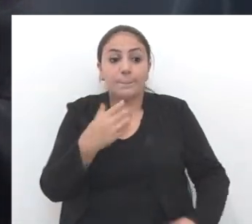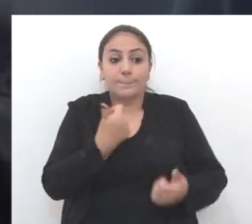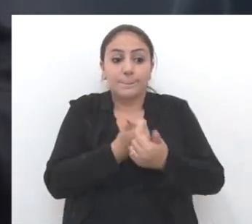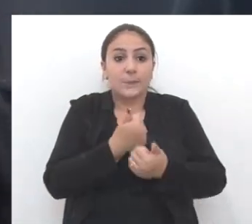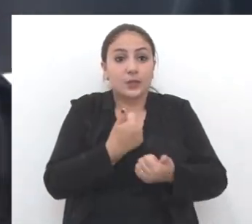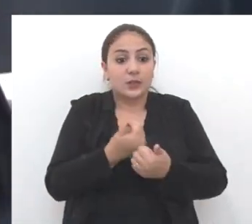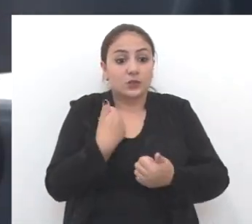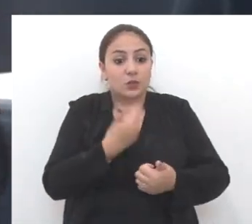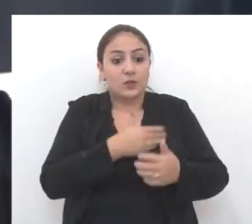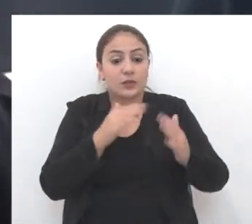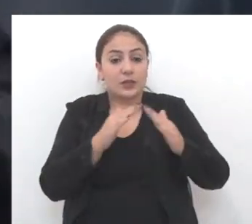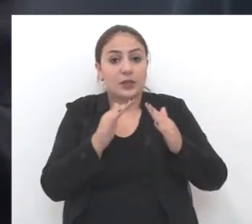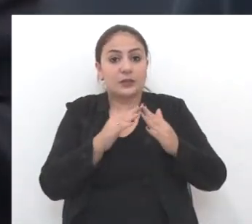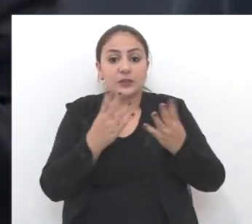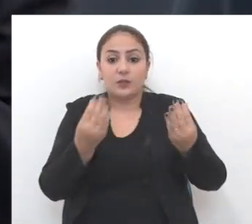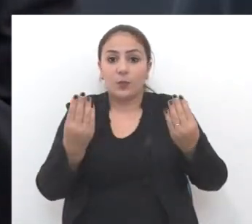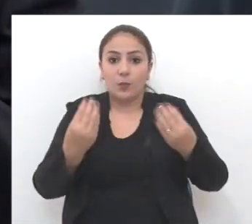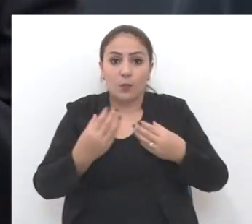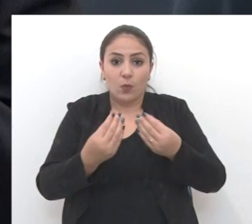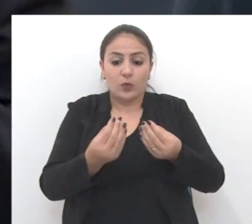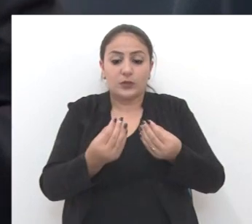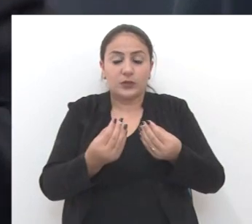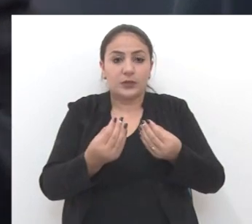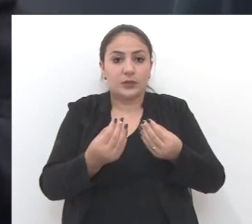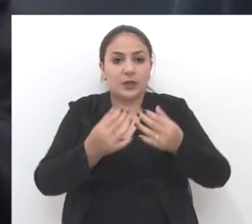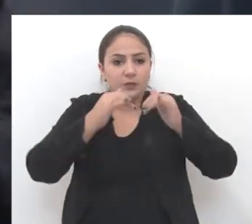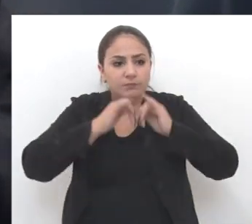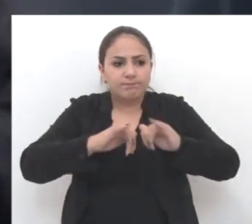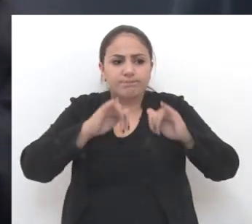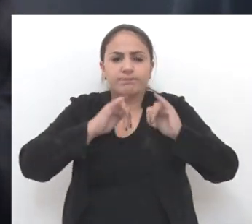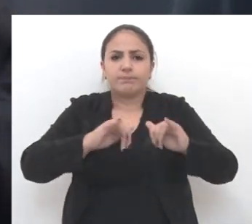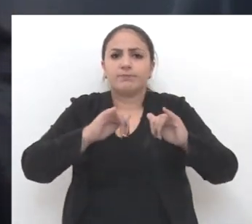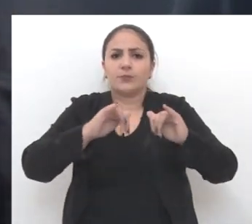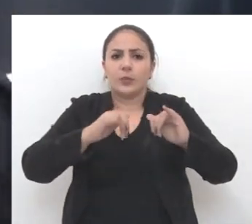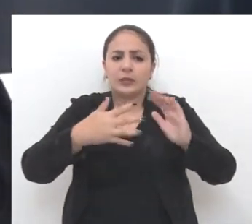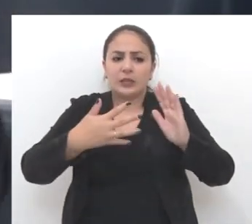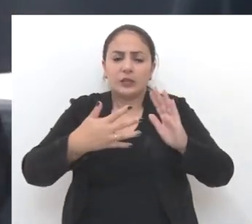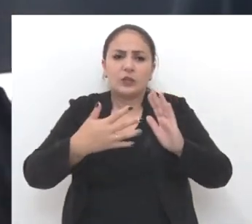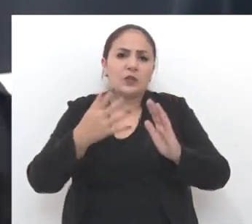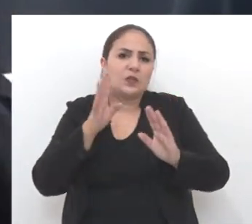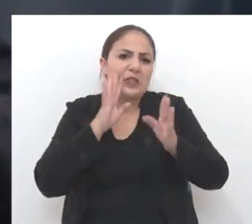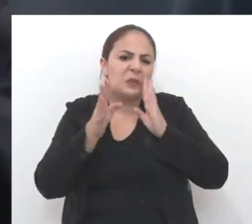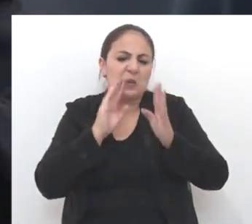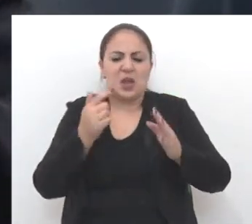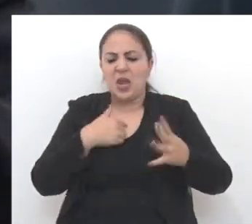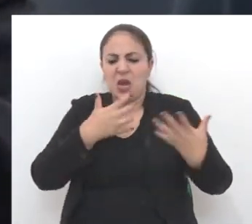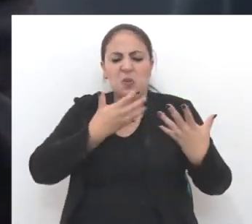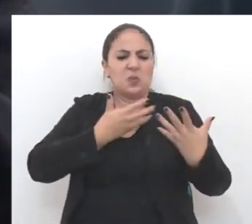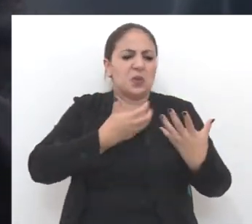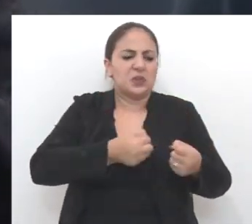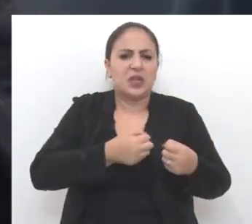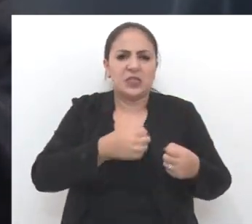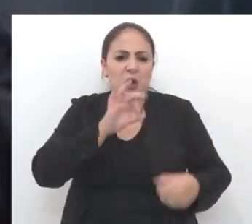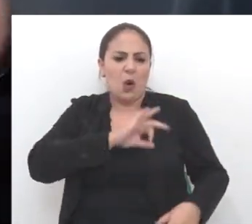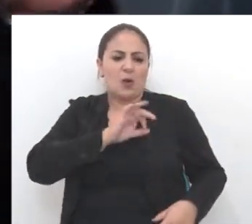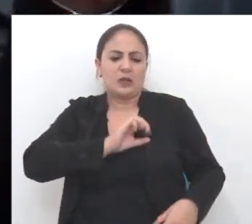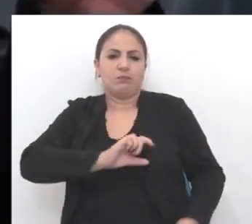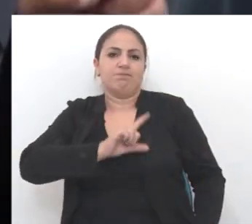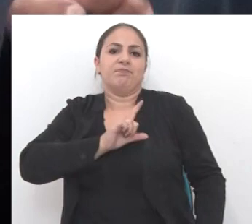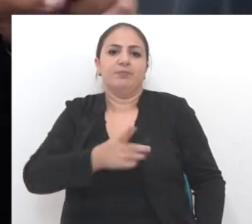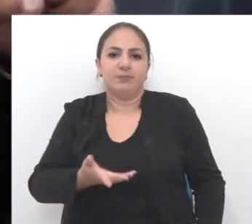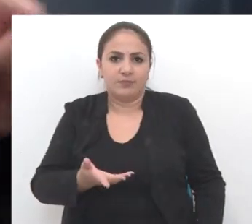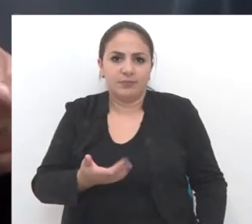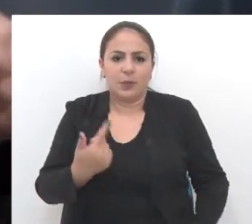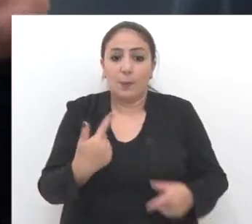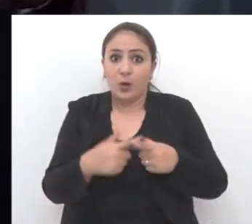casa, aonde saiu várias manchetes em Facebook dizendo, eu não aceitei o aumento, porque